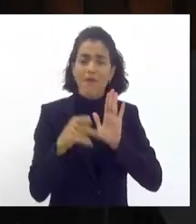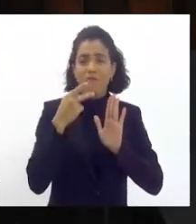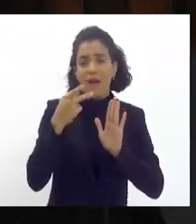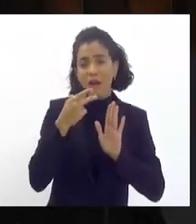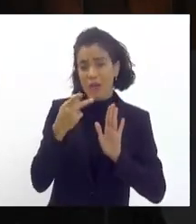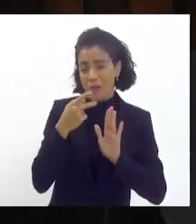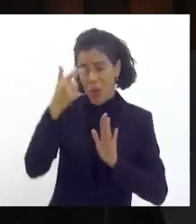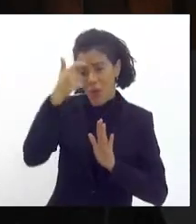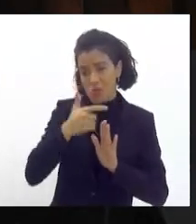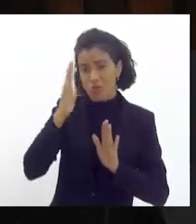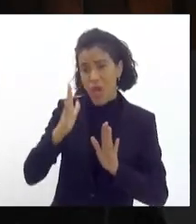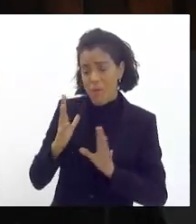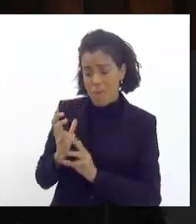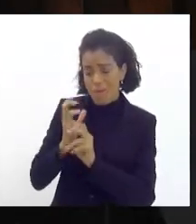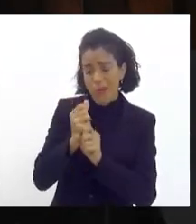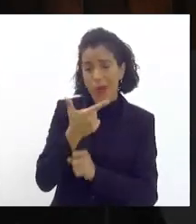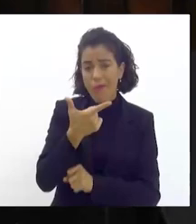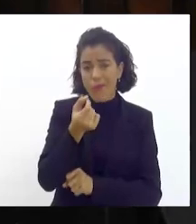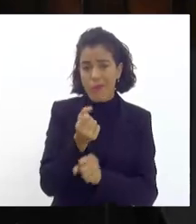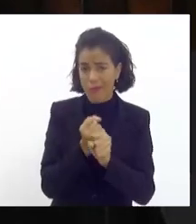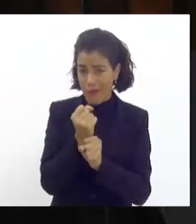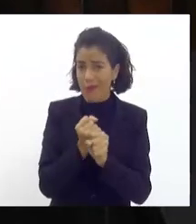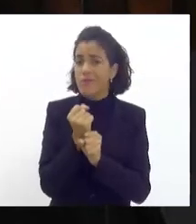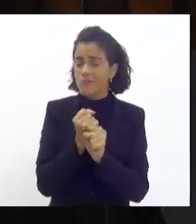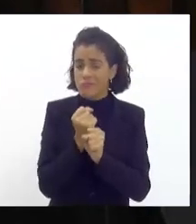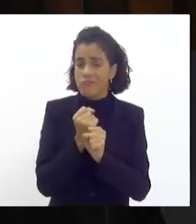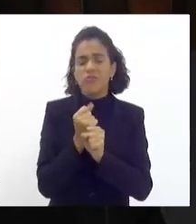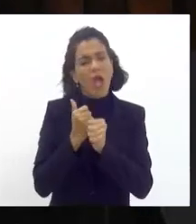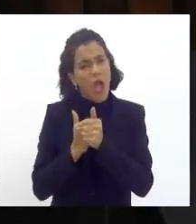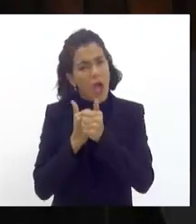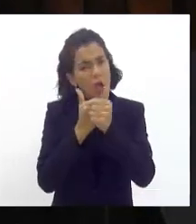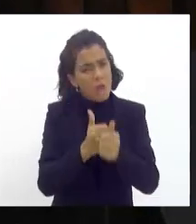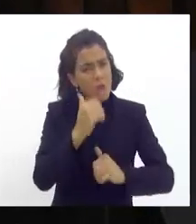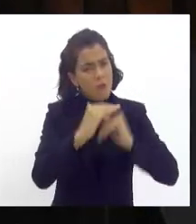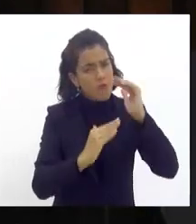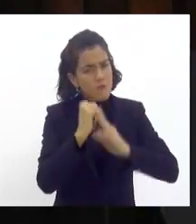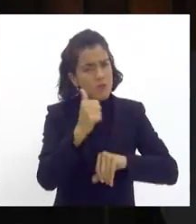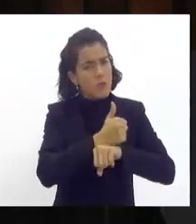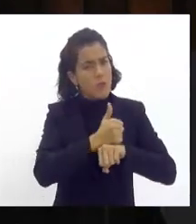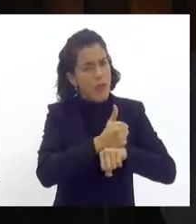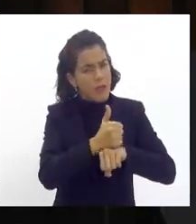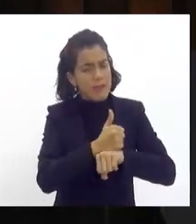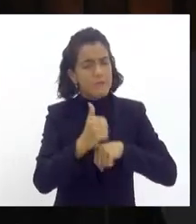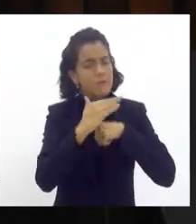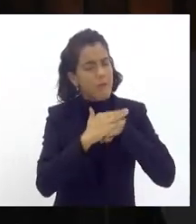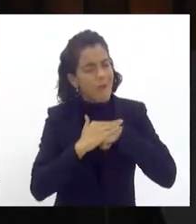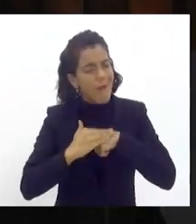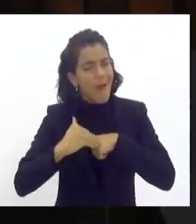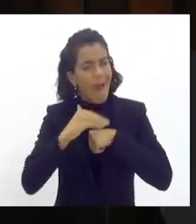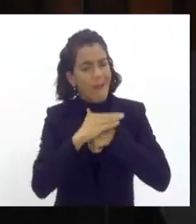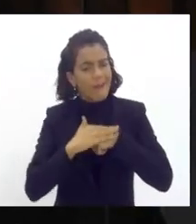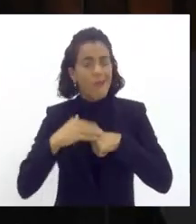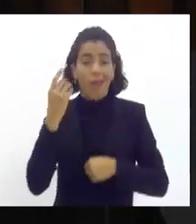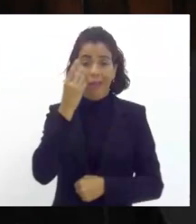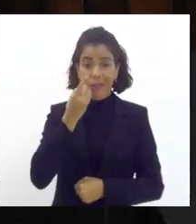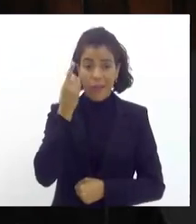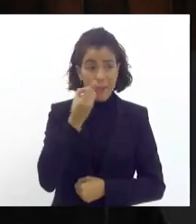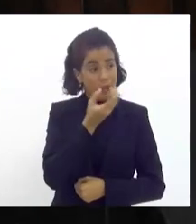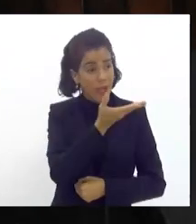há 20 anos e tenho acompanhado todo o profissionalismo carinho com que os deputados vem